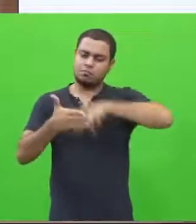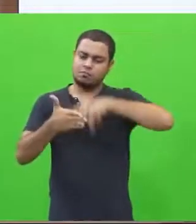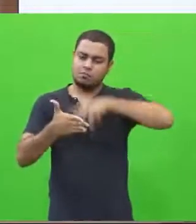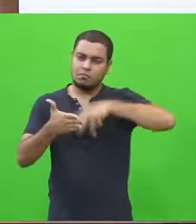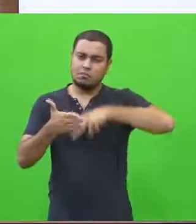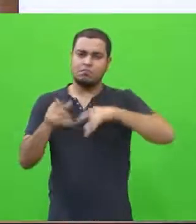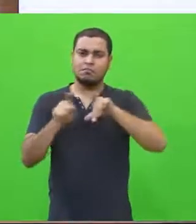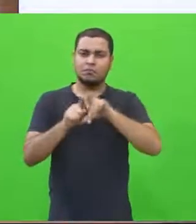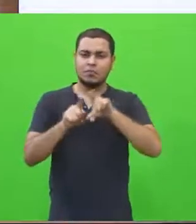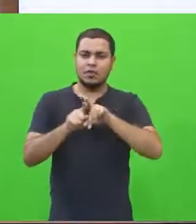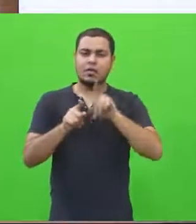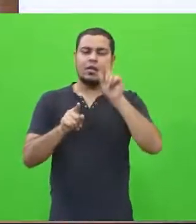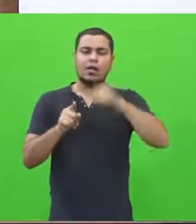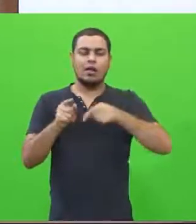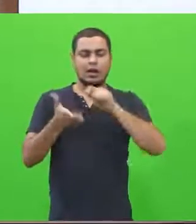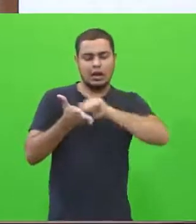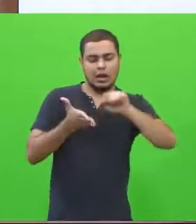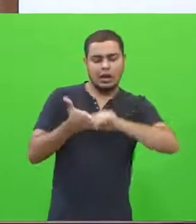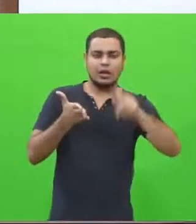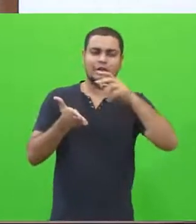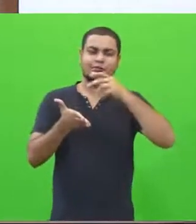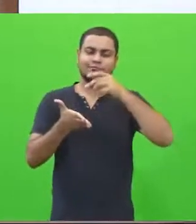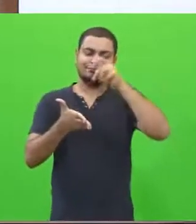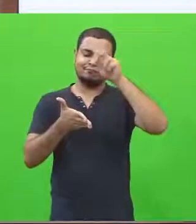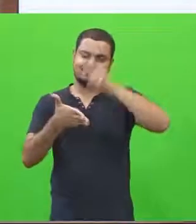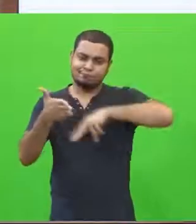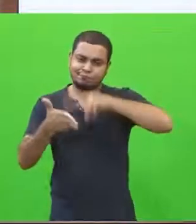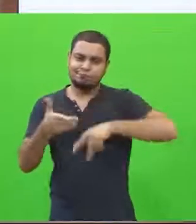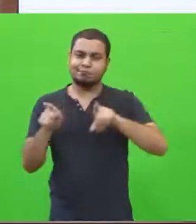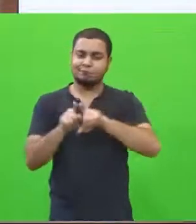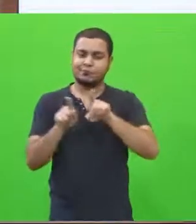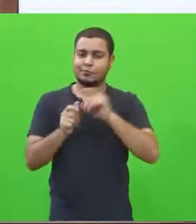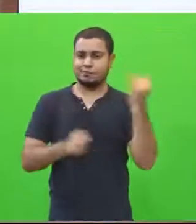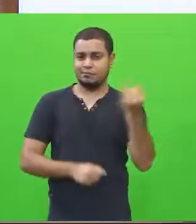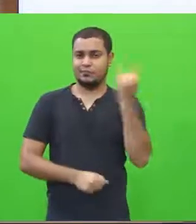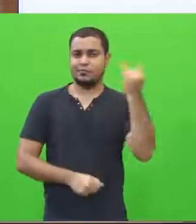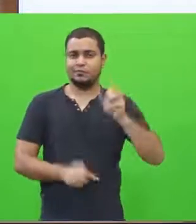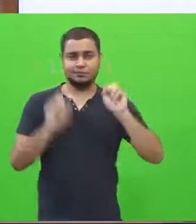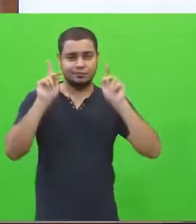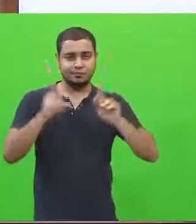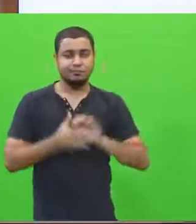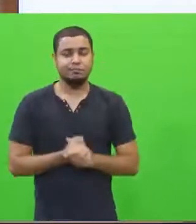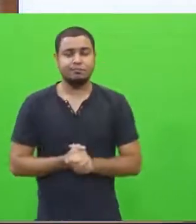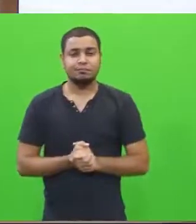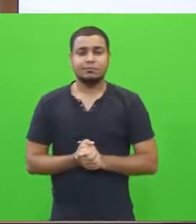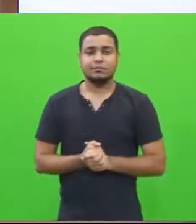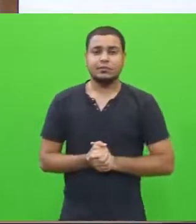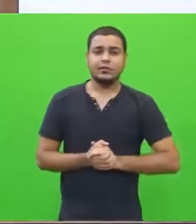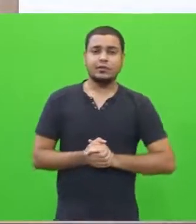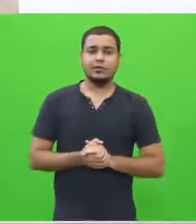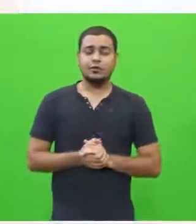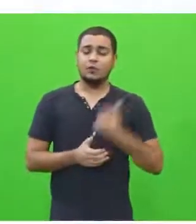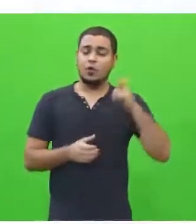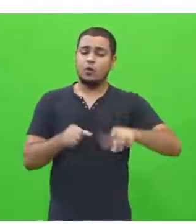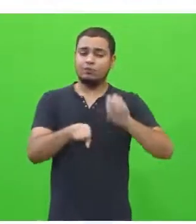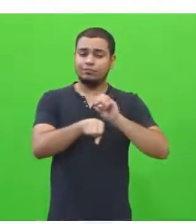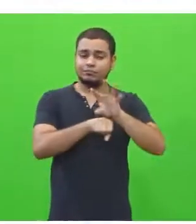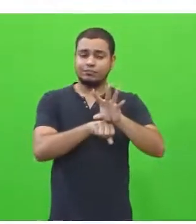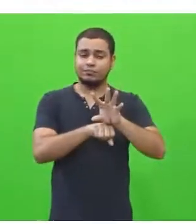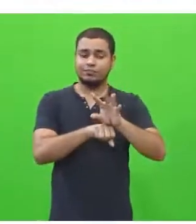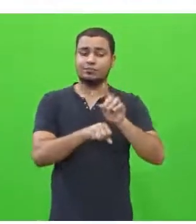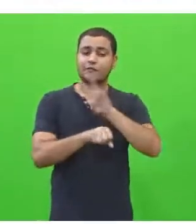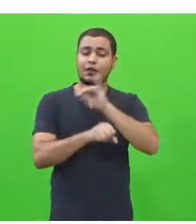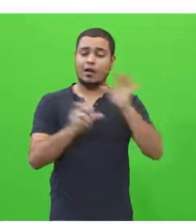essa dinâmica da questão da redação. Ok? Na próxima cartela, nós vamos